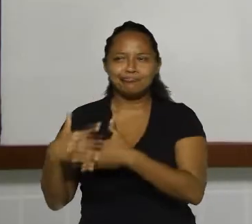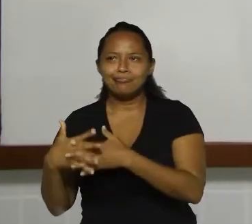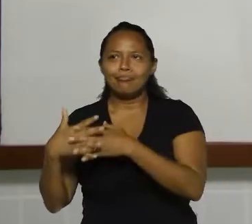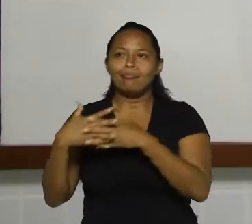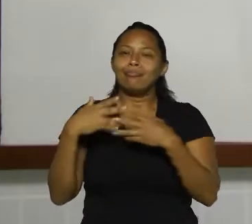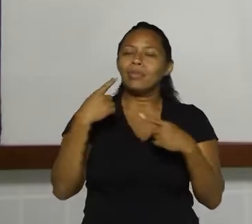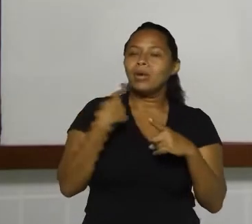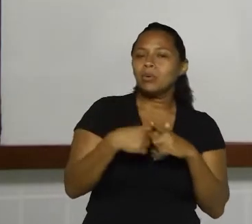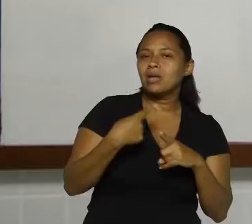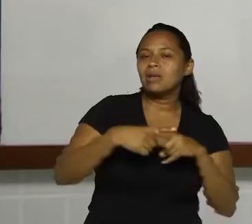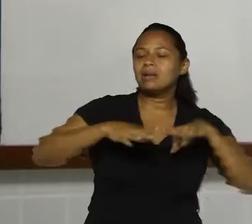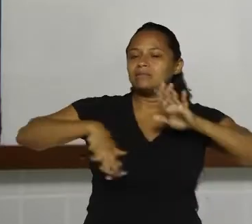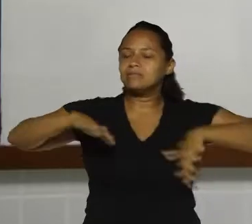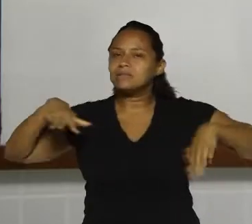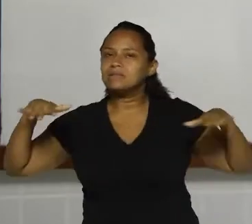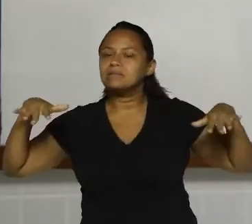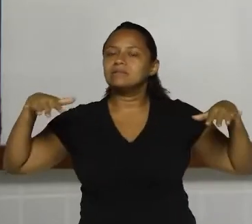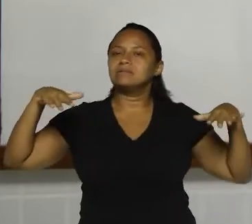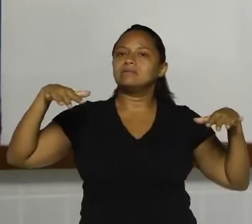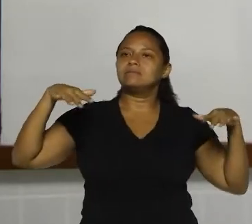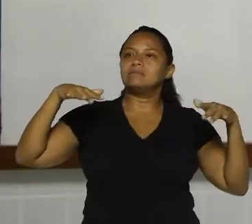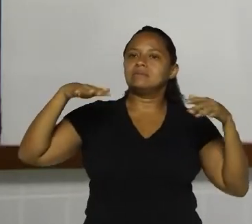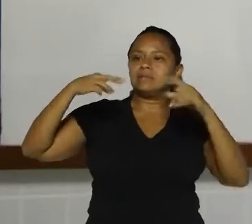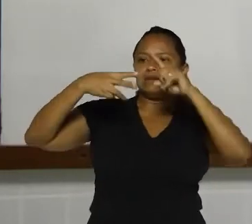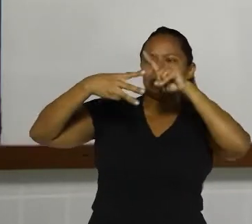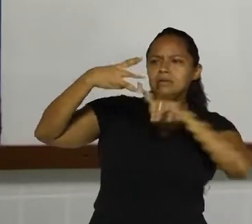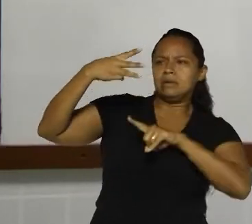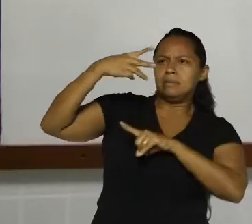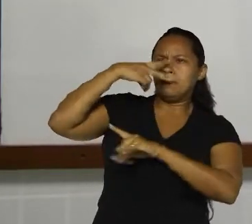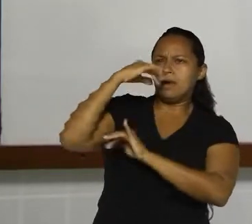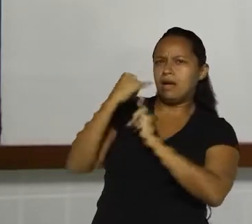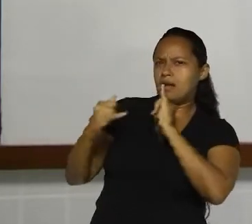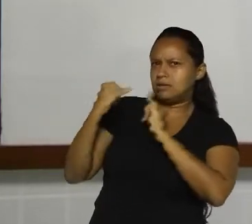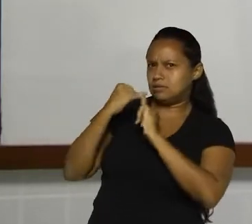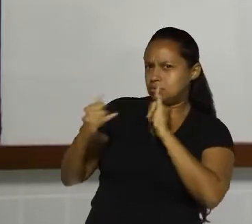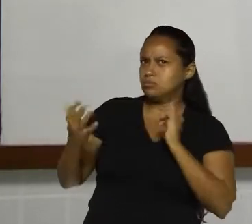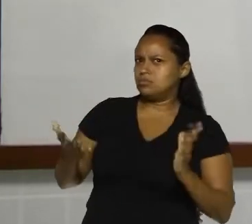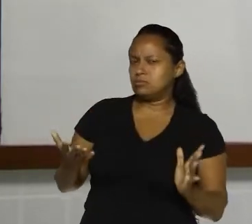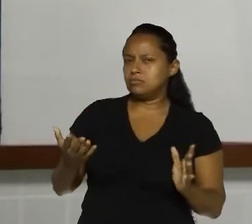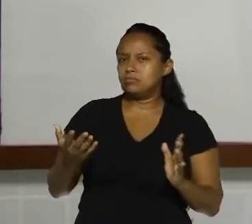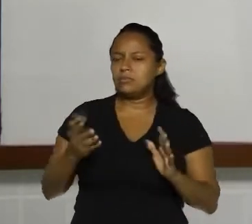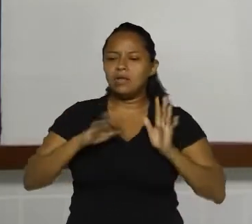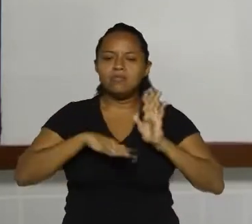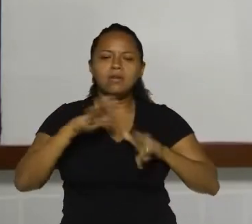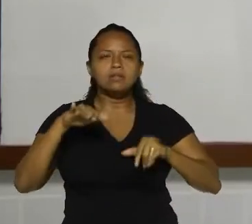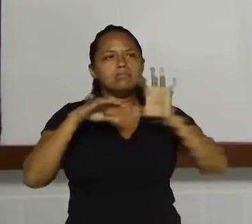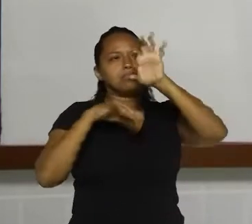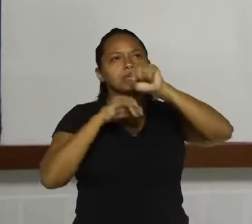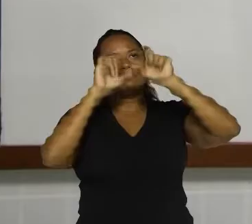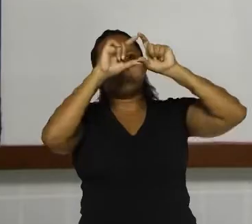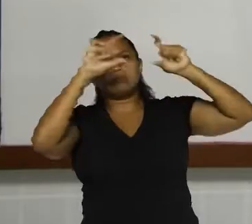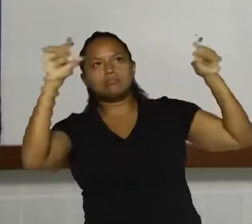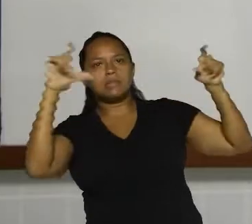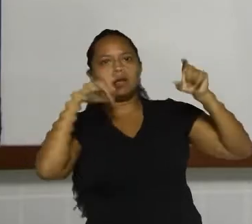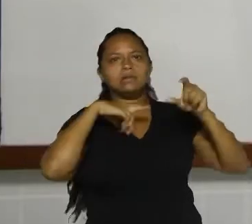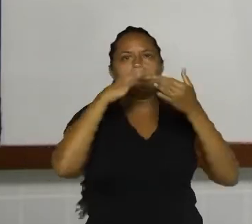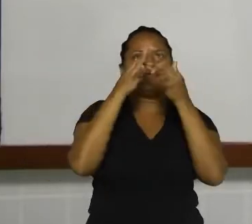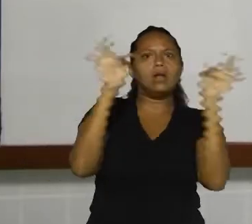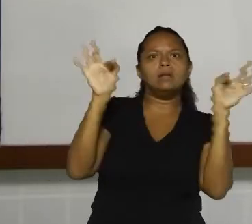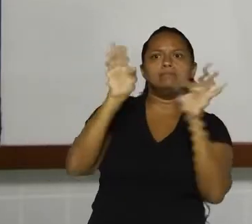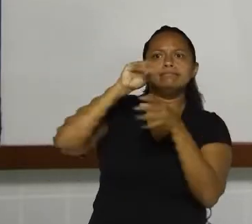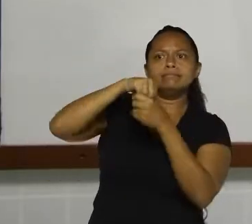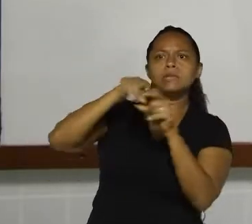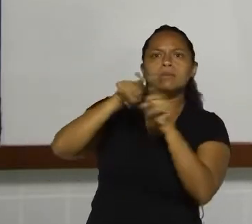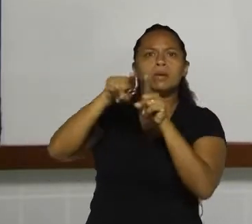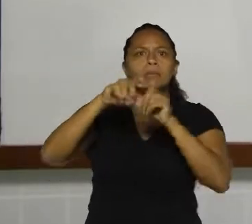muitas vezes, os três coincidem. É possível que nós peguemos um enunciado e ele seja tanto frase, quanto